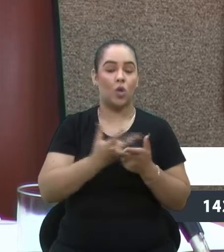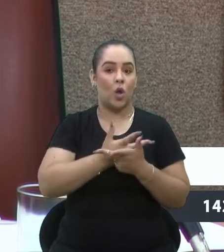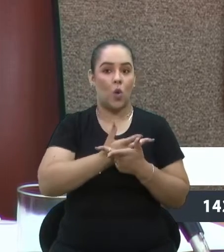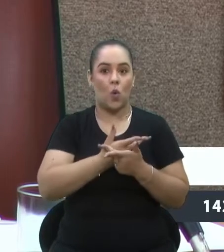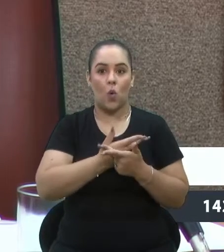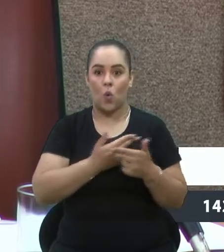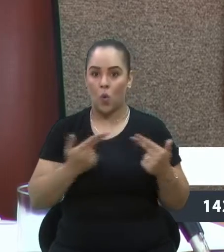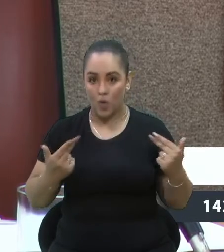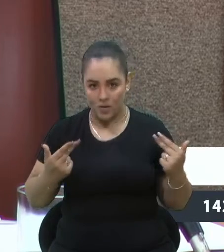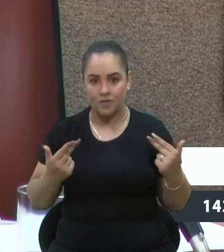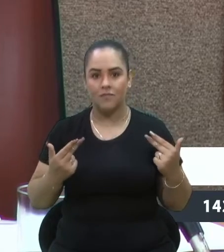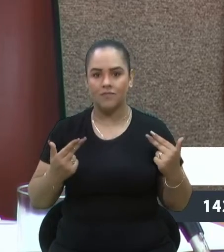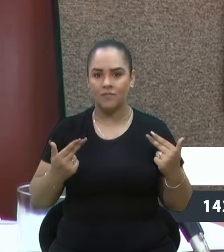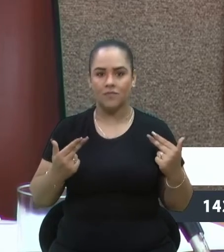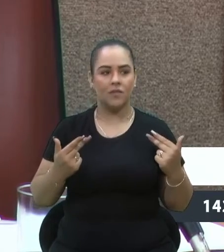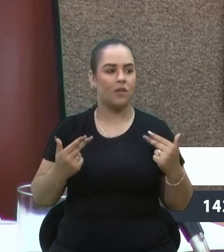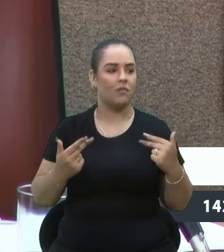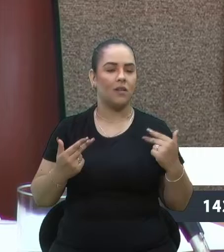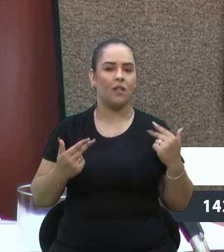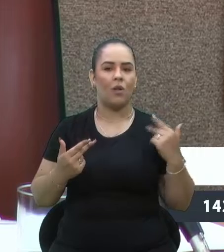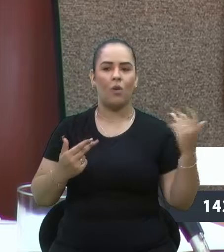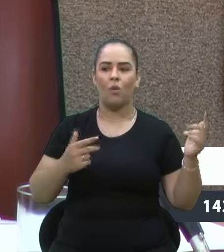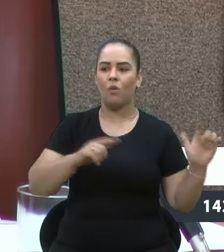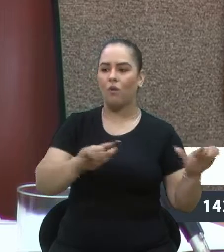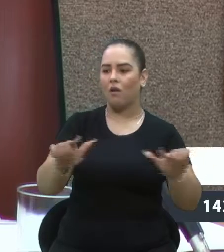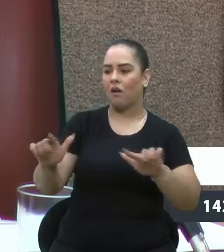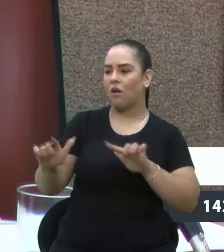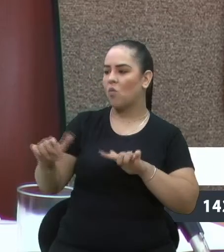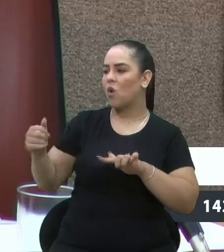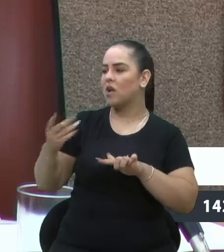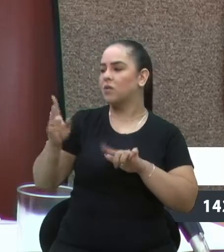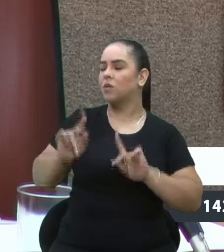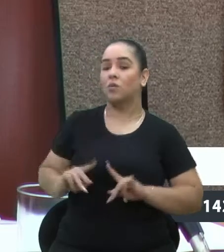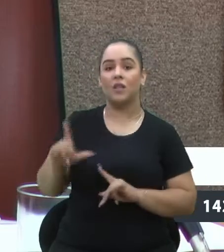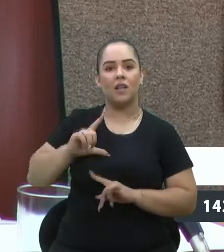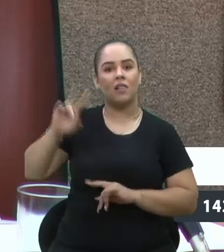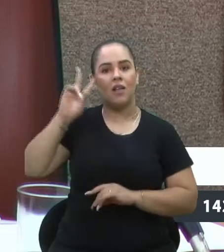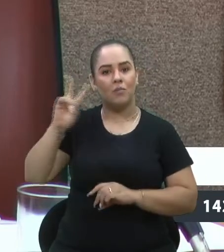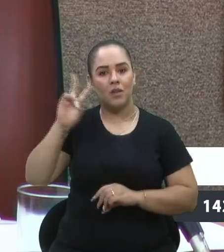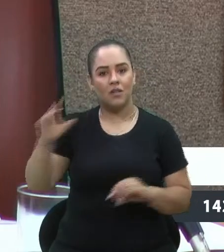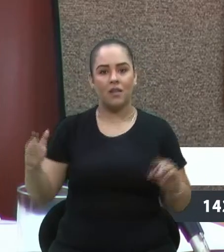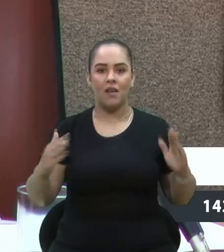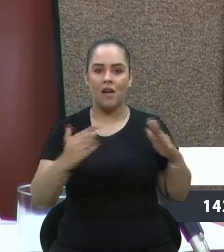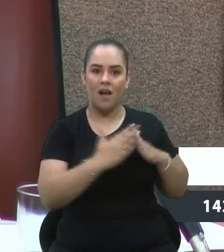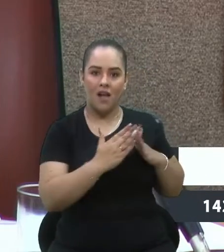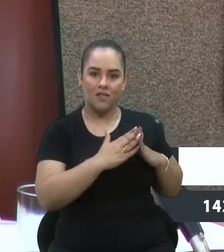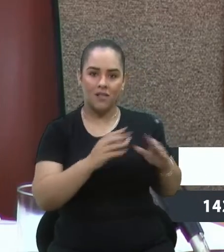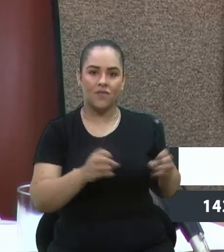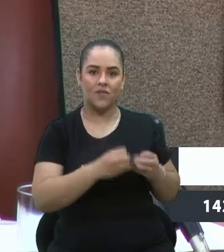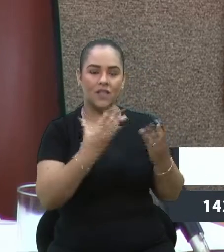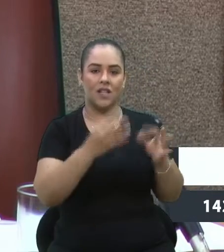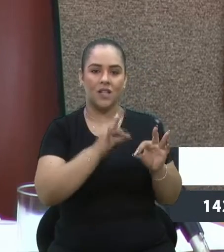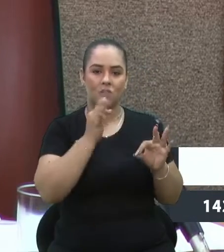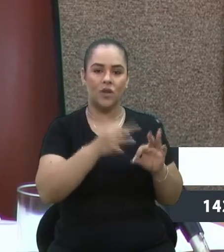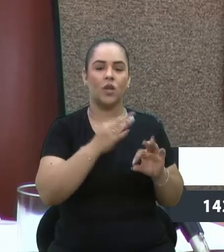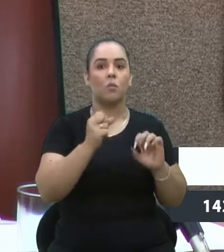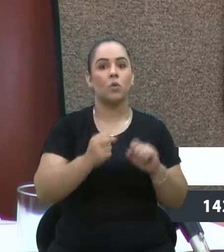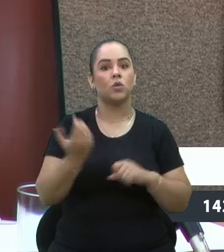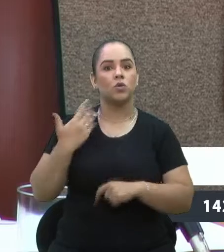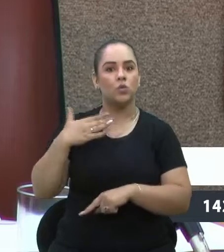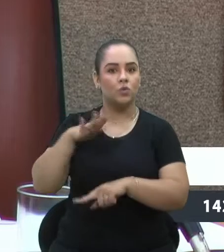por aí, quantas pessoas têm recordações da Festa da Uva nas suas casas, que daqui a pouco colaborariam com esse museu.